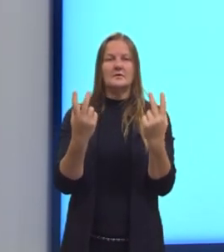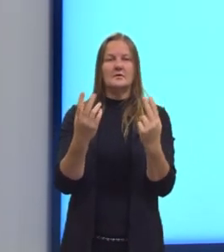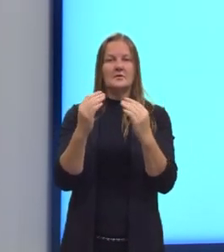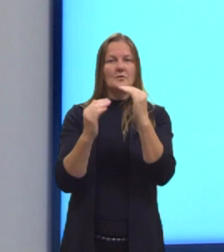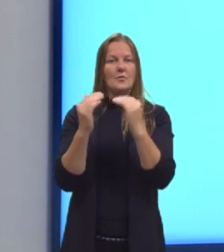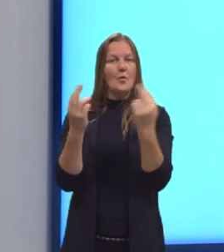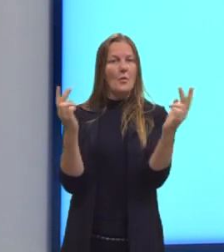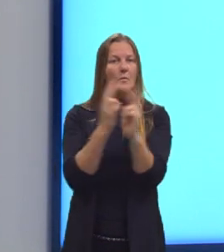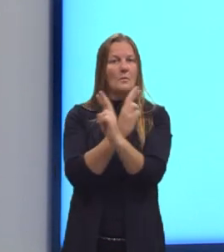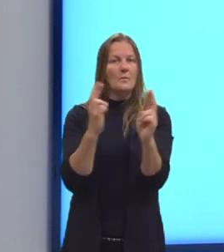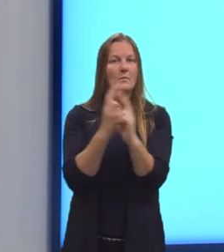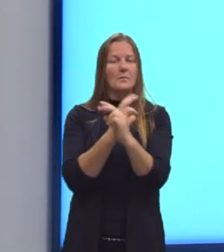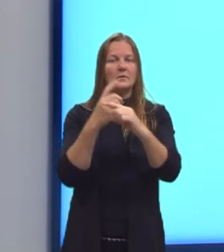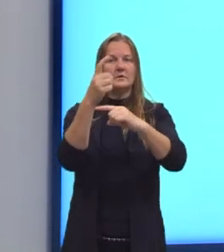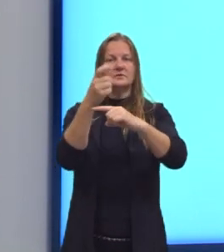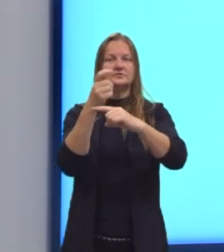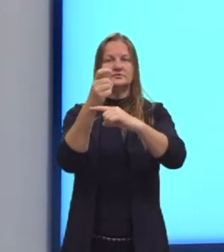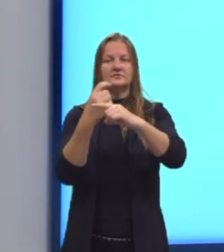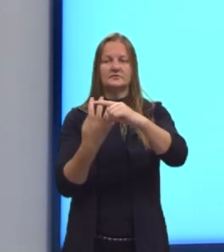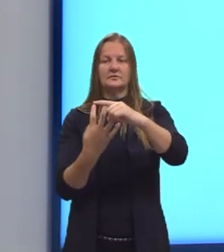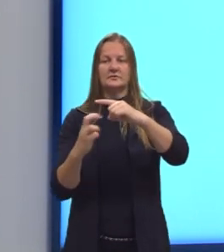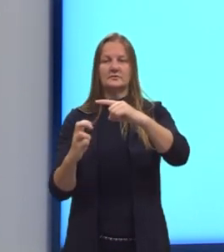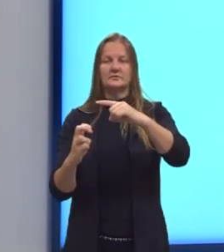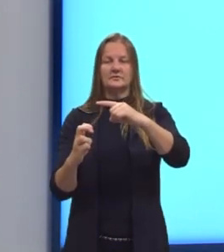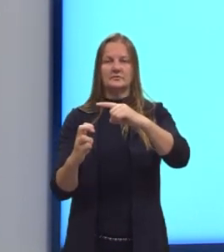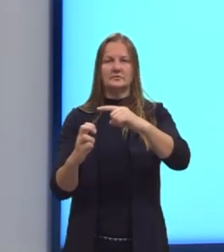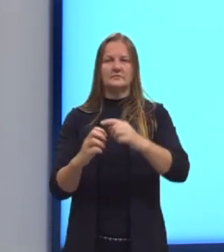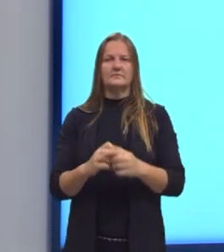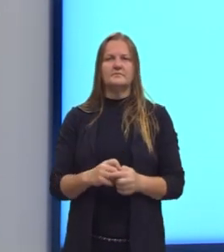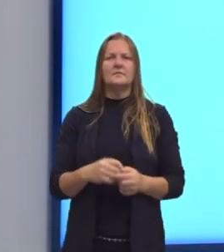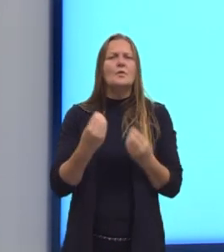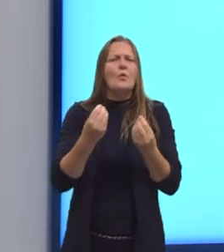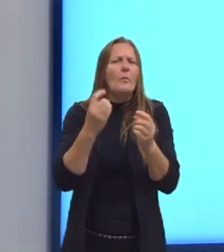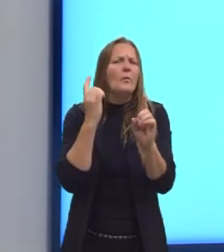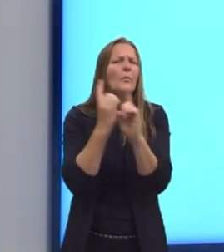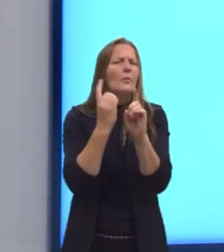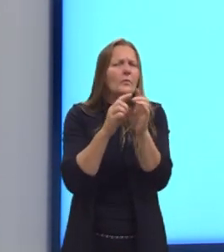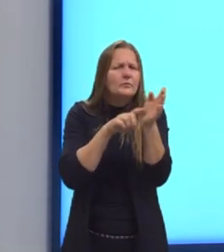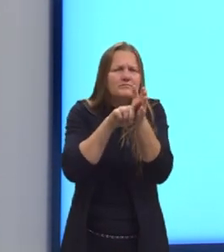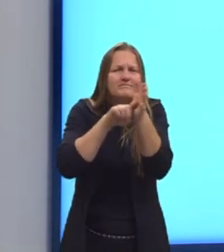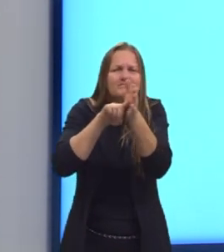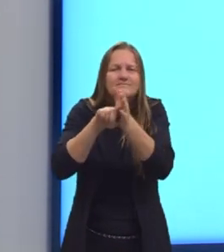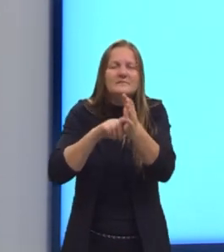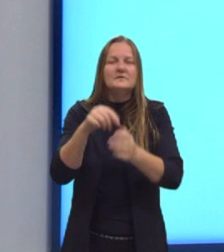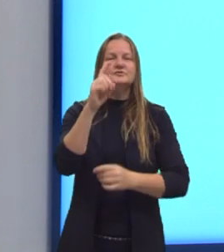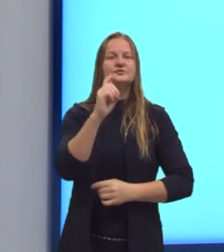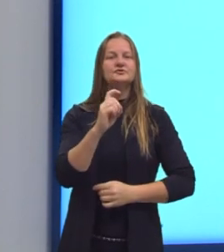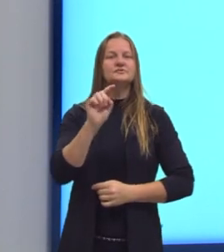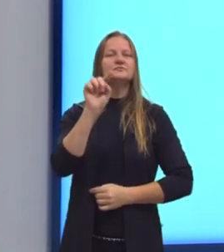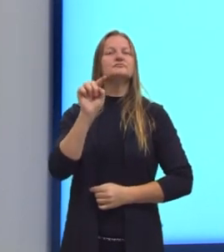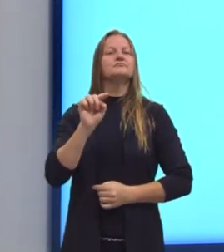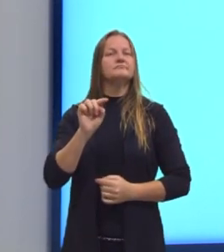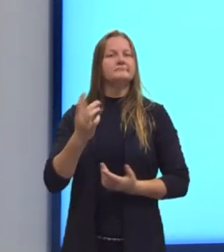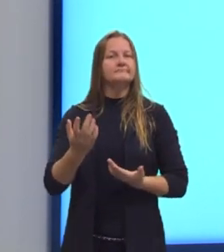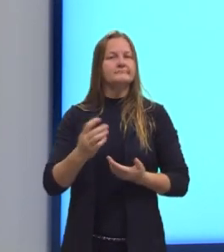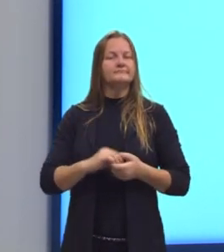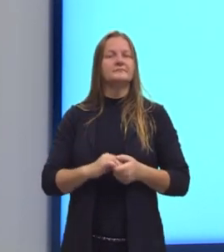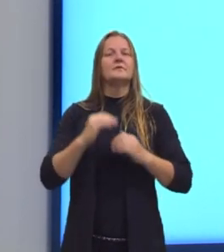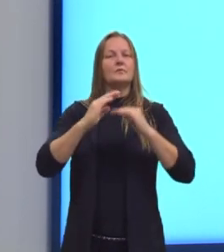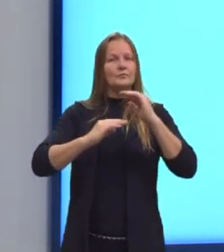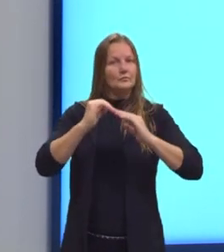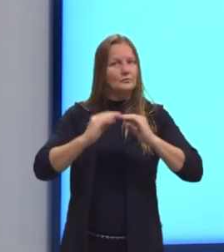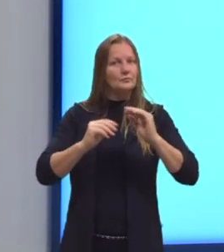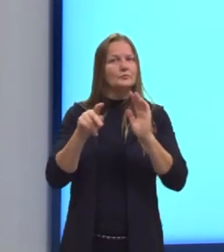x está para 45. Para achar, descobrir, então, valor de x, nós aplicamos a